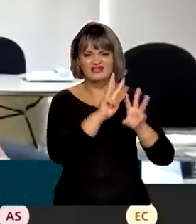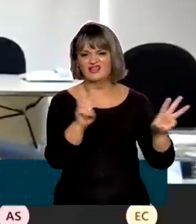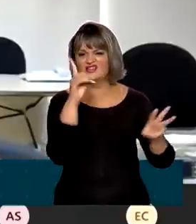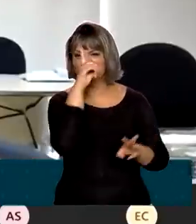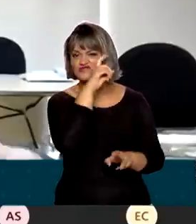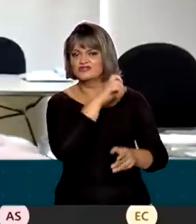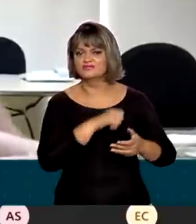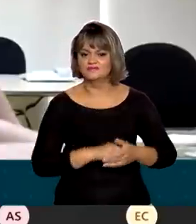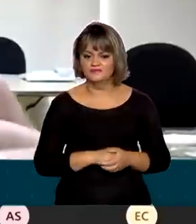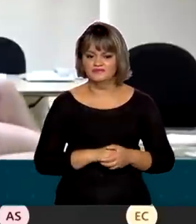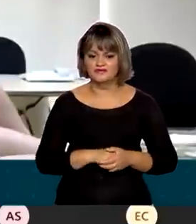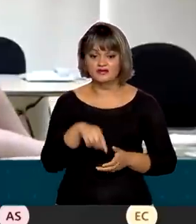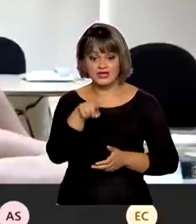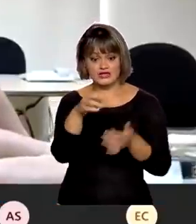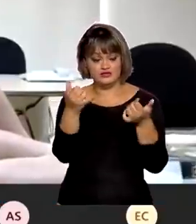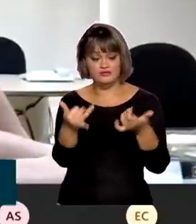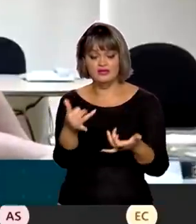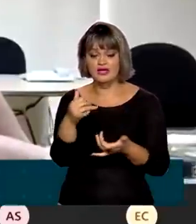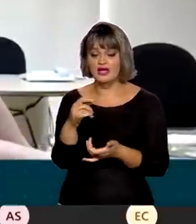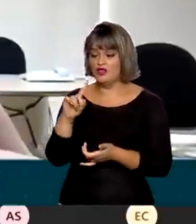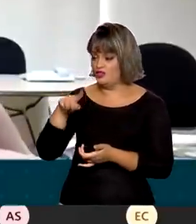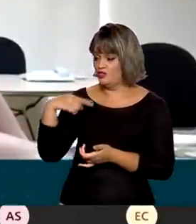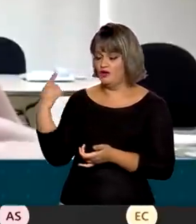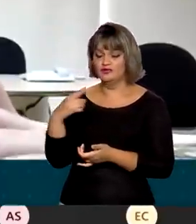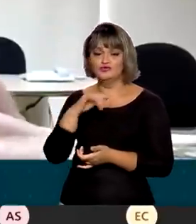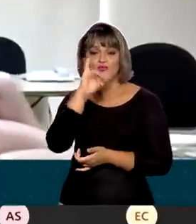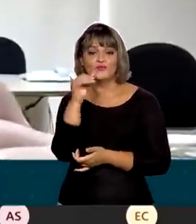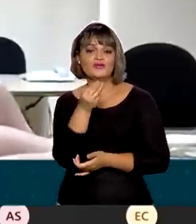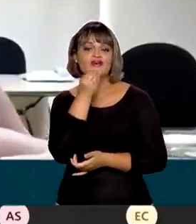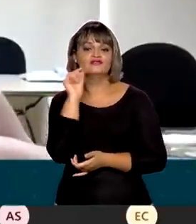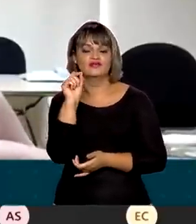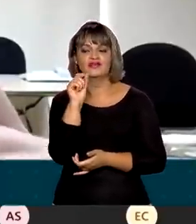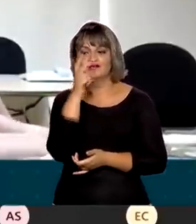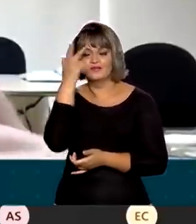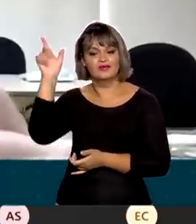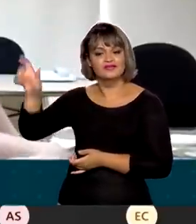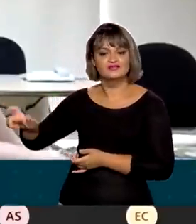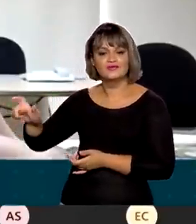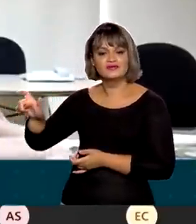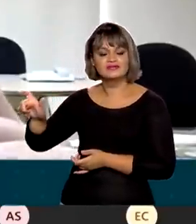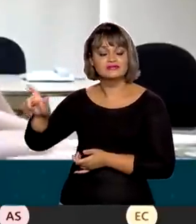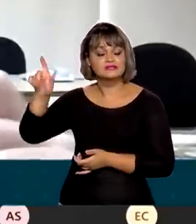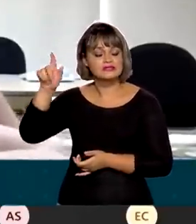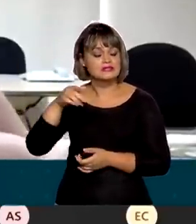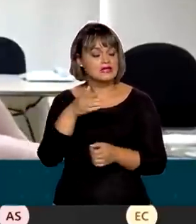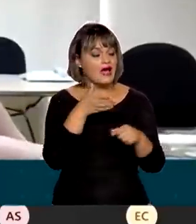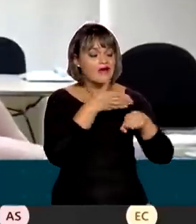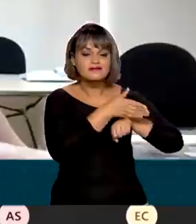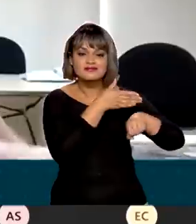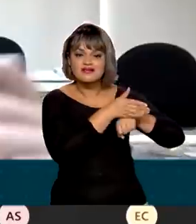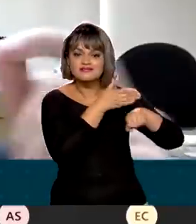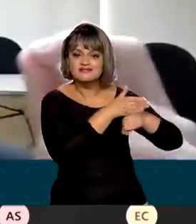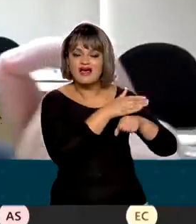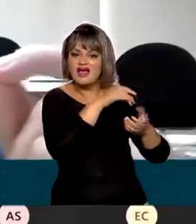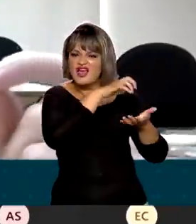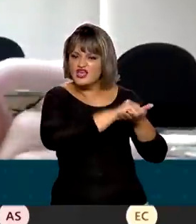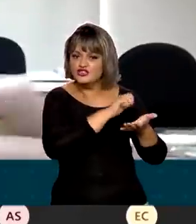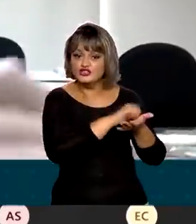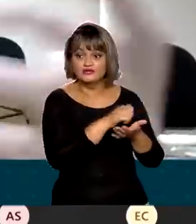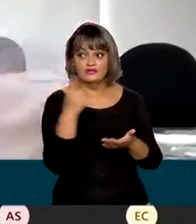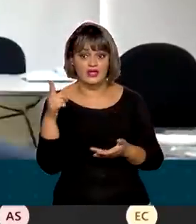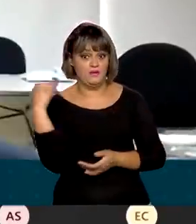estaremos dando ao brasileiro o direito de consultar registros que lhe